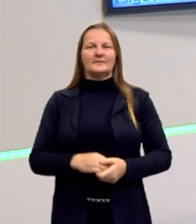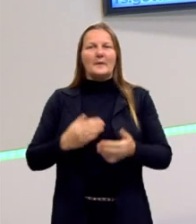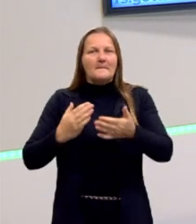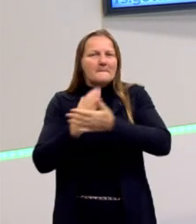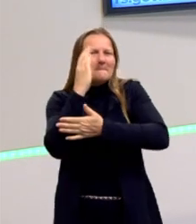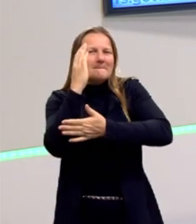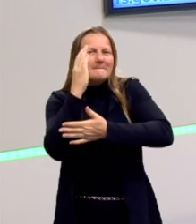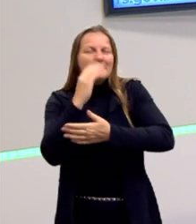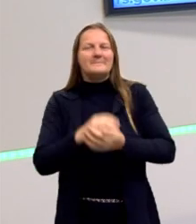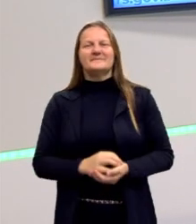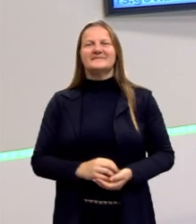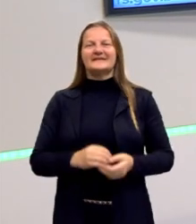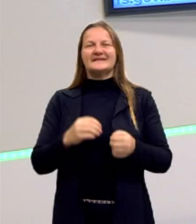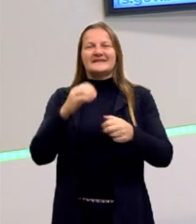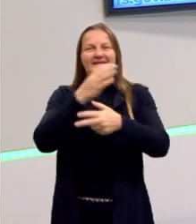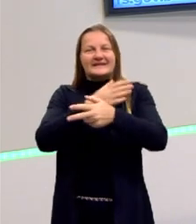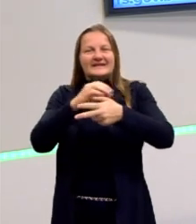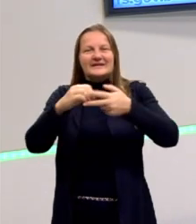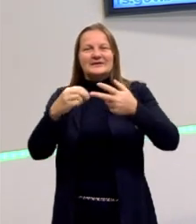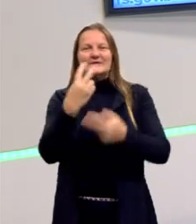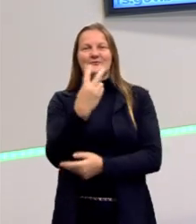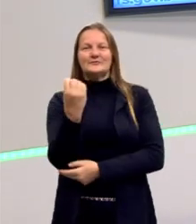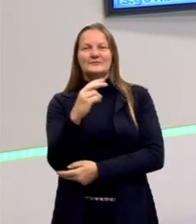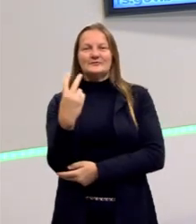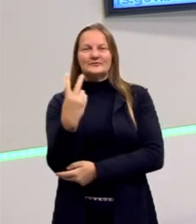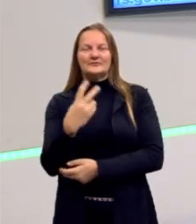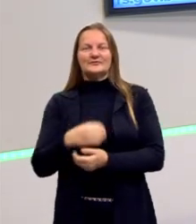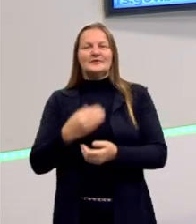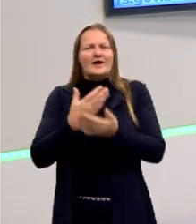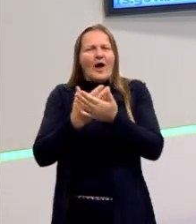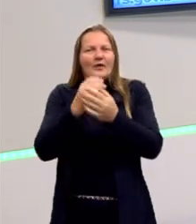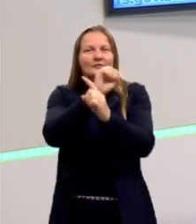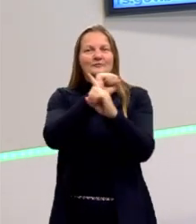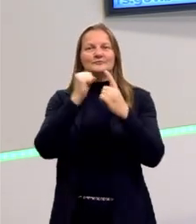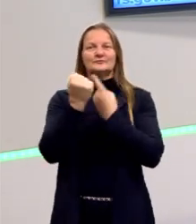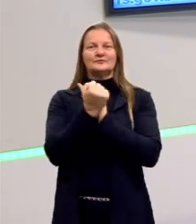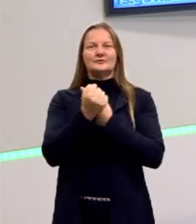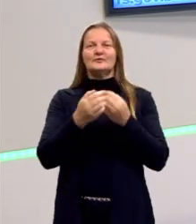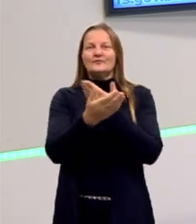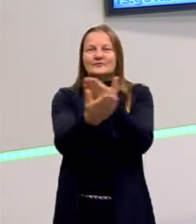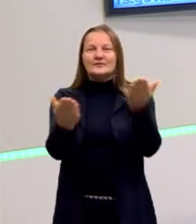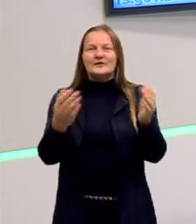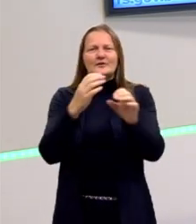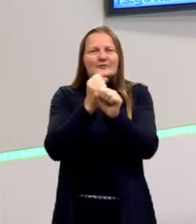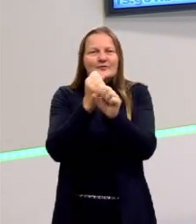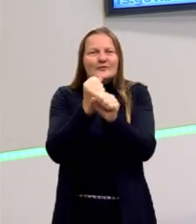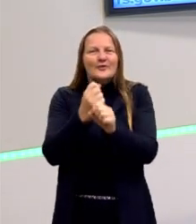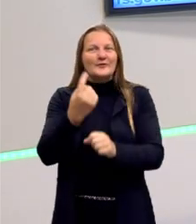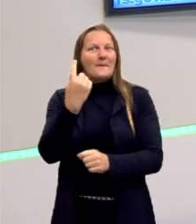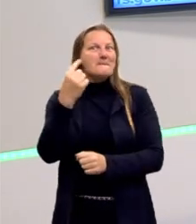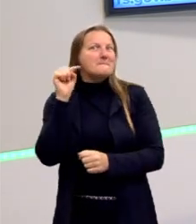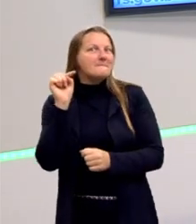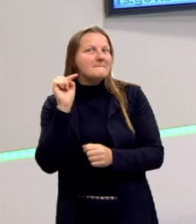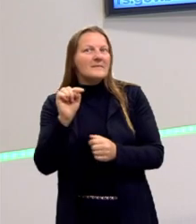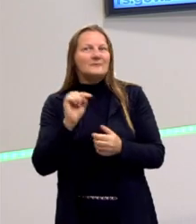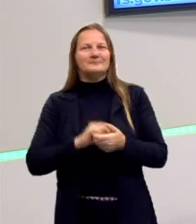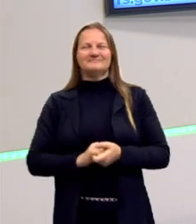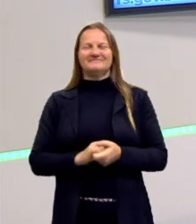partiu passar com o Enem 2022, mais uma aula de Sociologia, que você vai tirar mil em Sociologia,